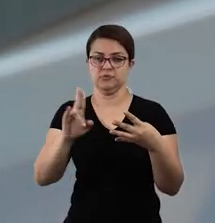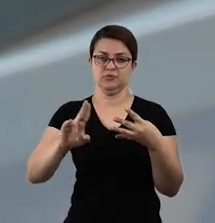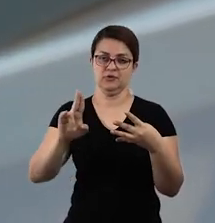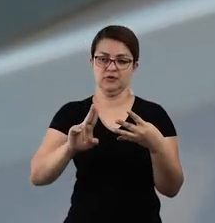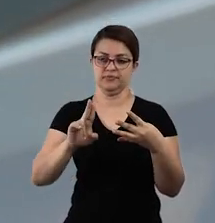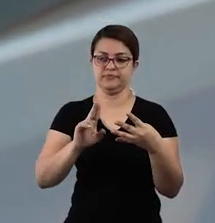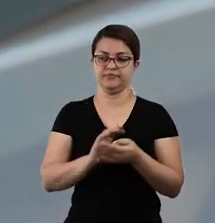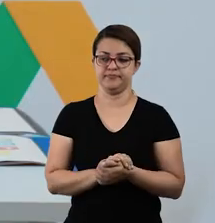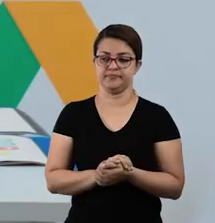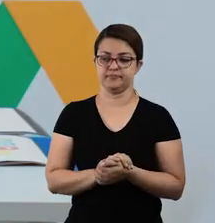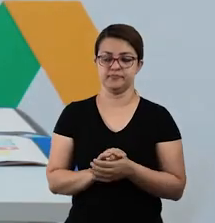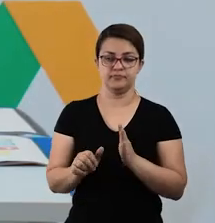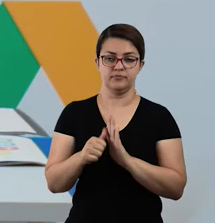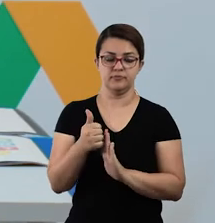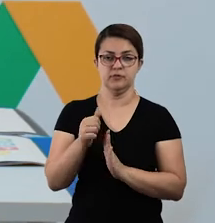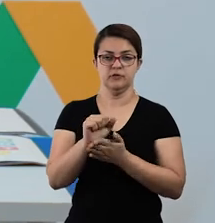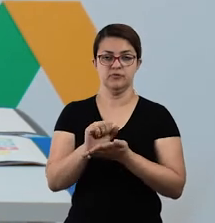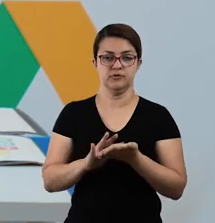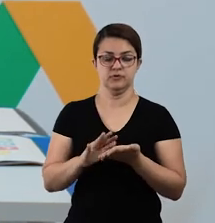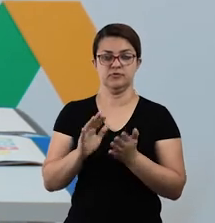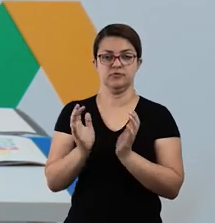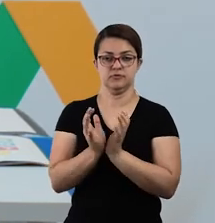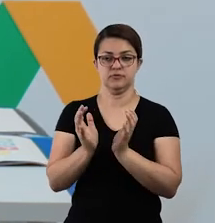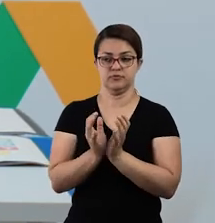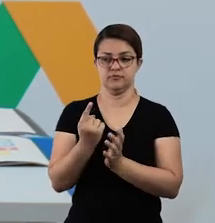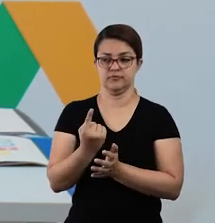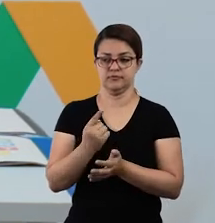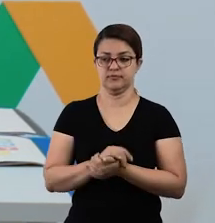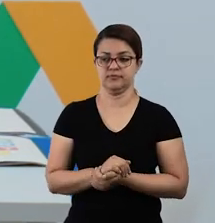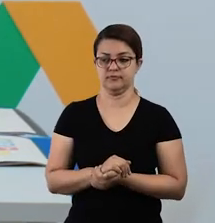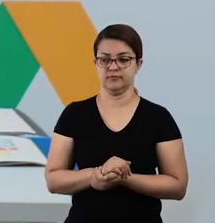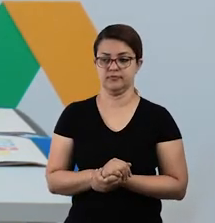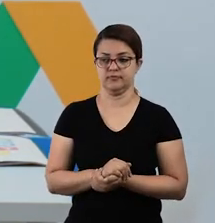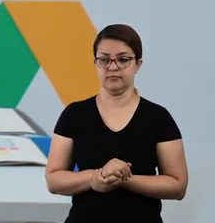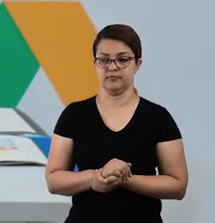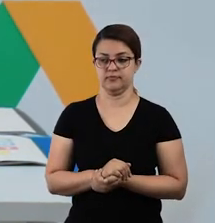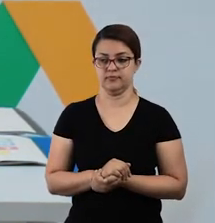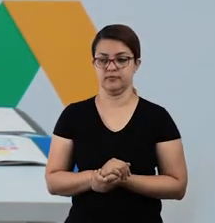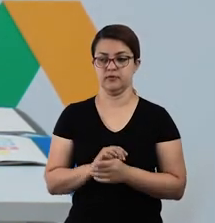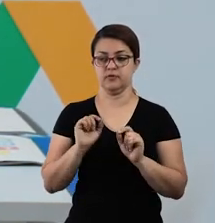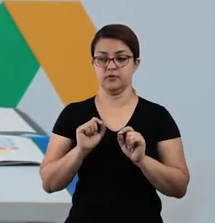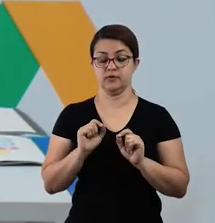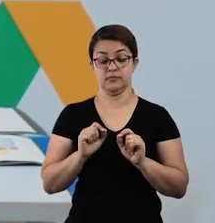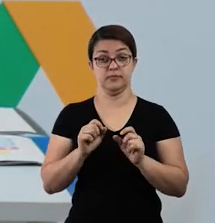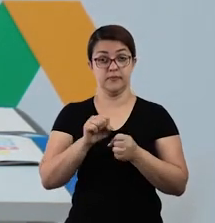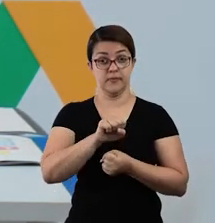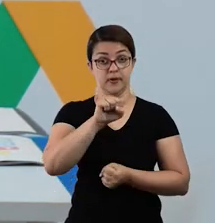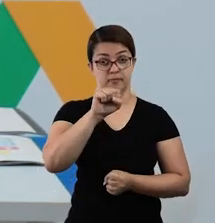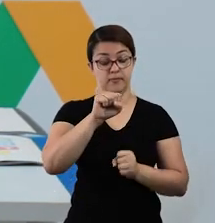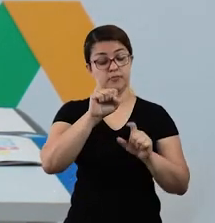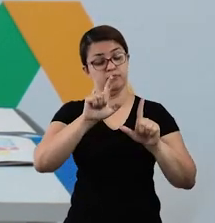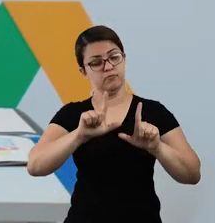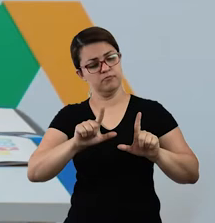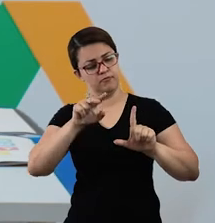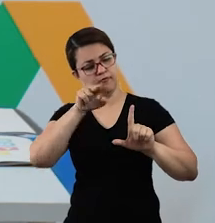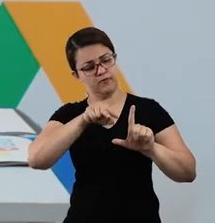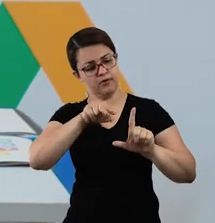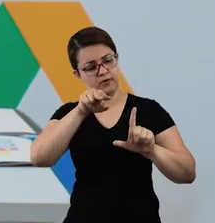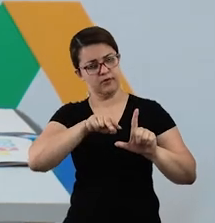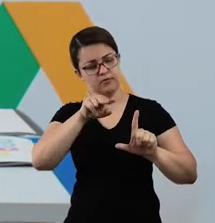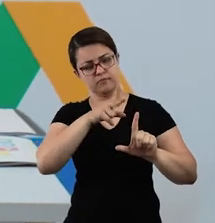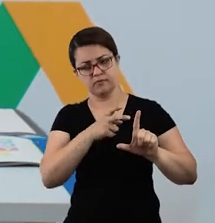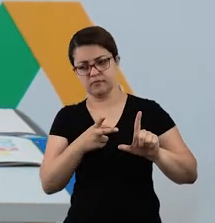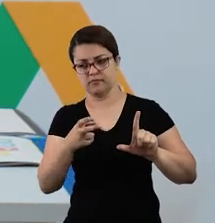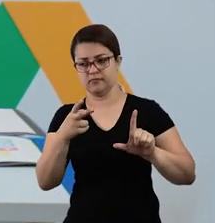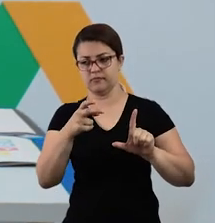E a segunda atividade do termo 1, vocês irão analisar esse mapa aqui. Aqui na